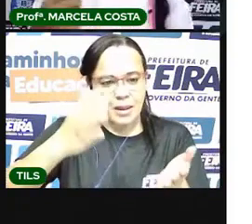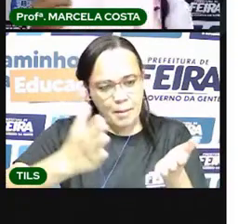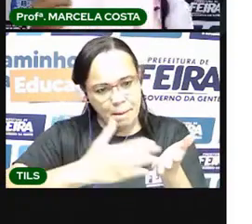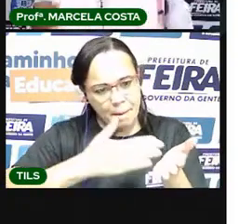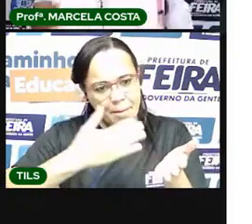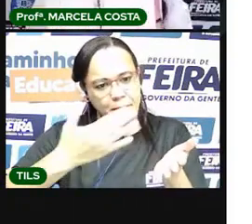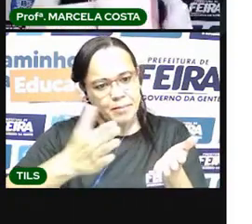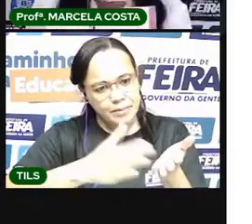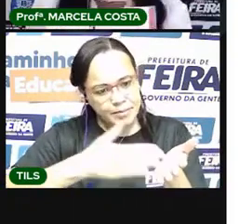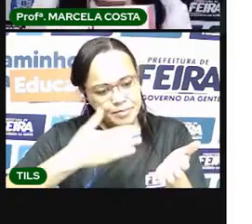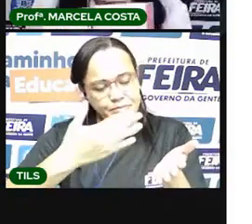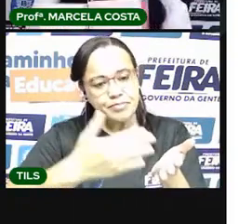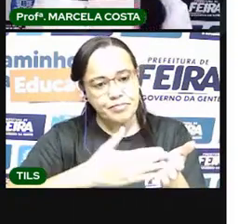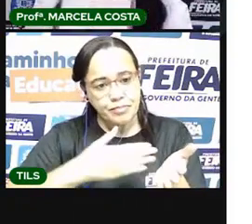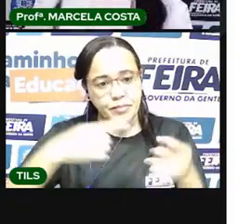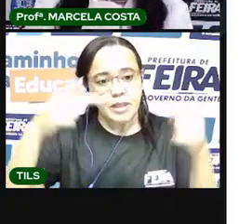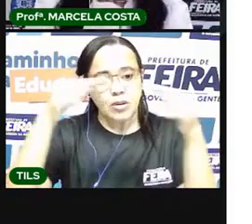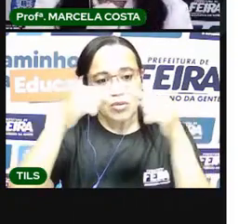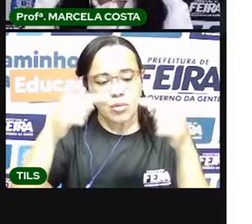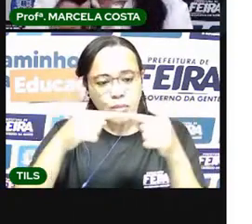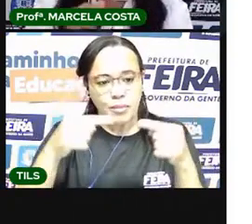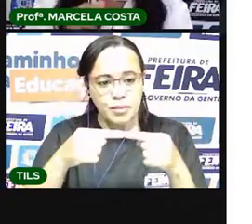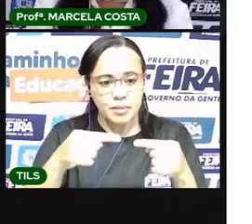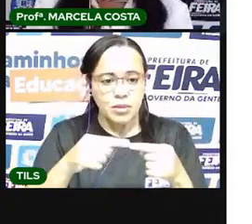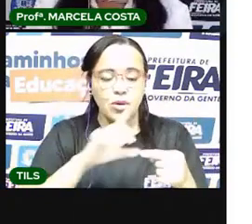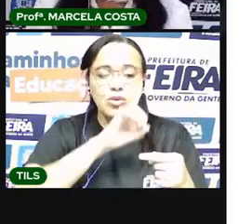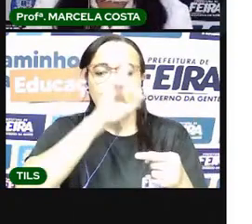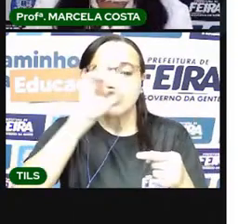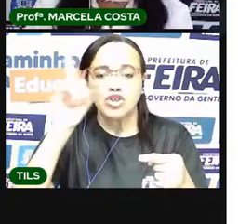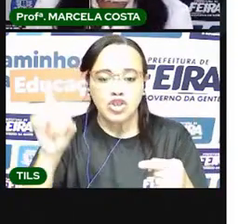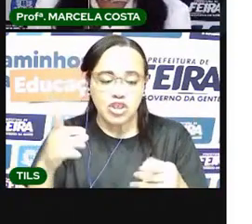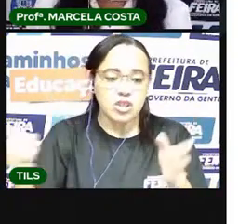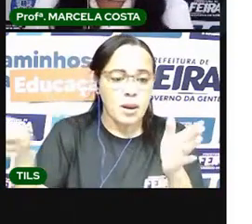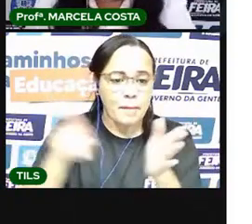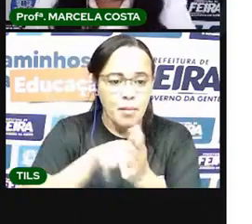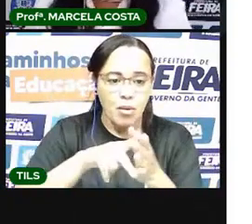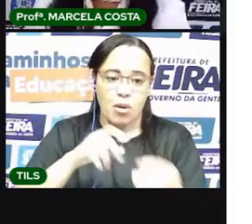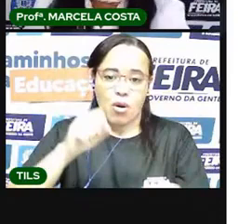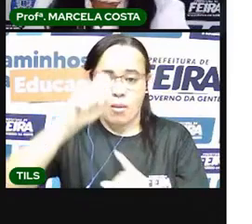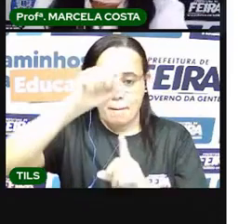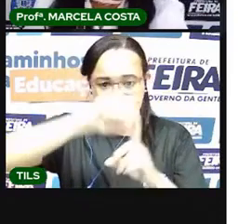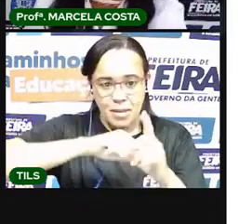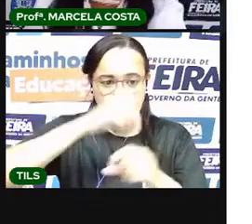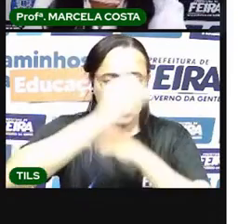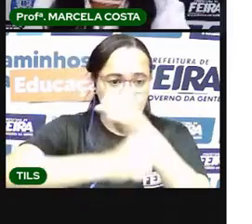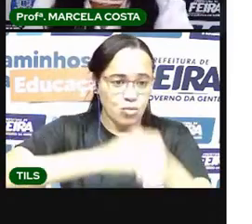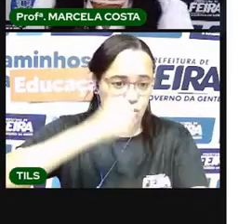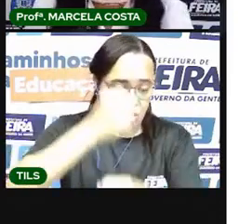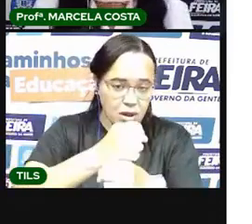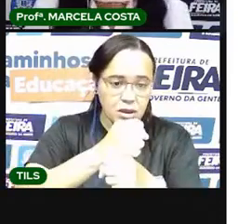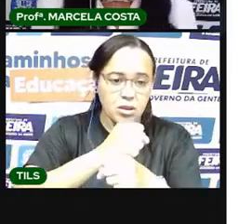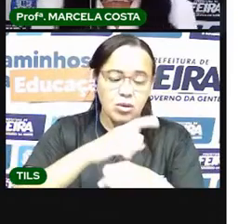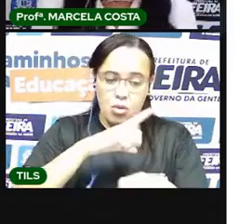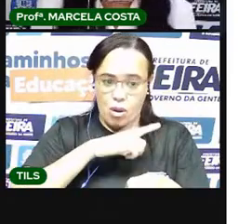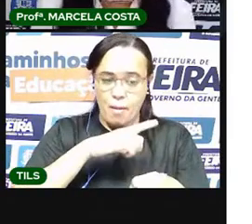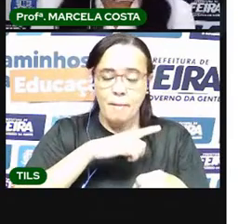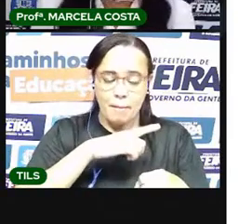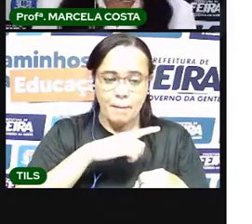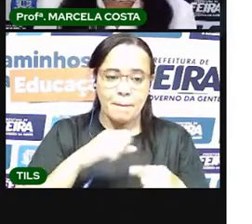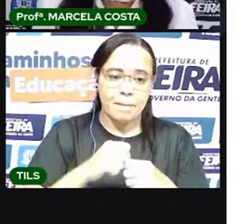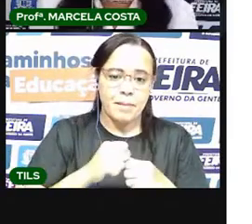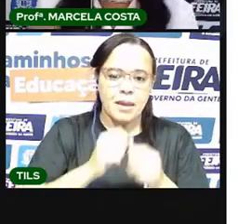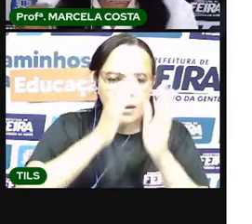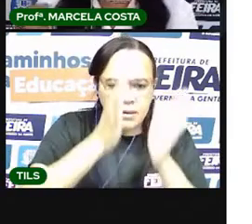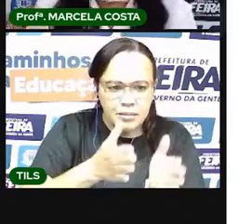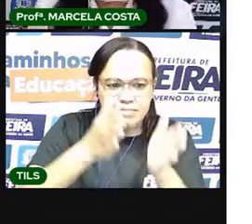referente a cada mês do ano. E aí eu posso organizar, separar direitinho o que eu vou fazer em cada